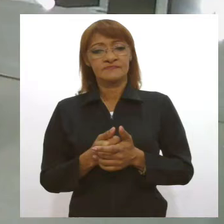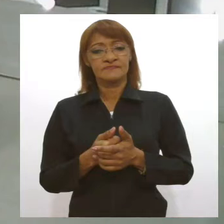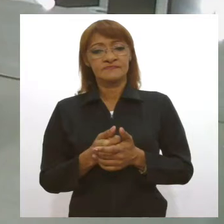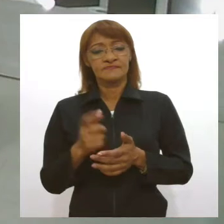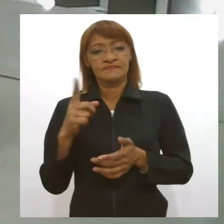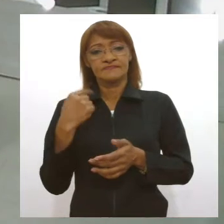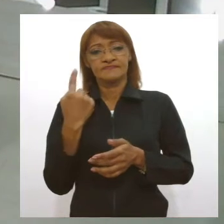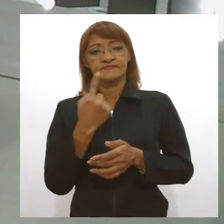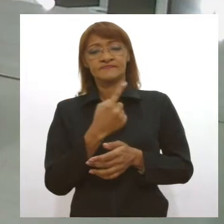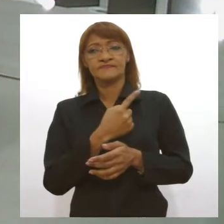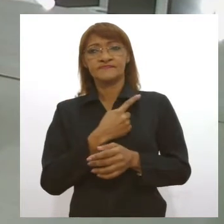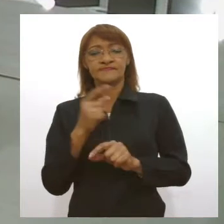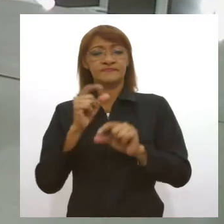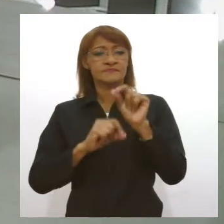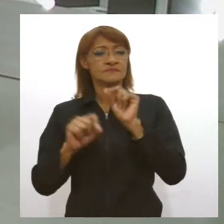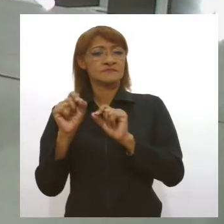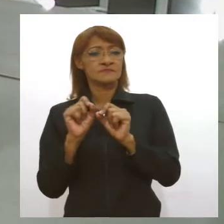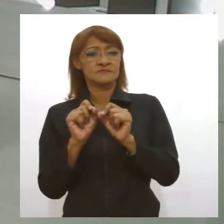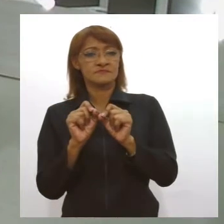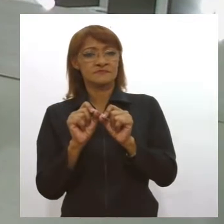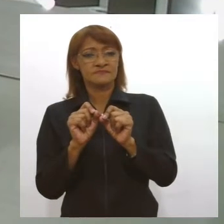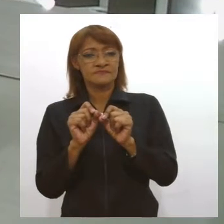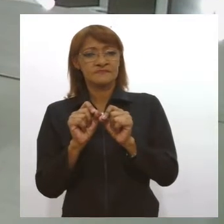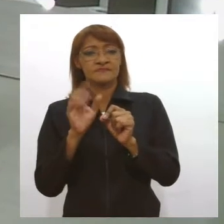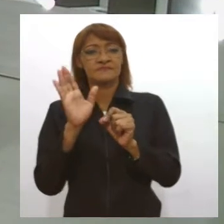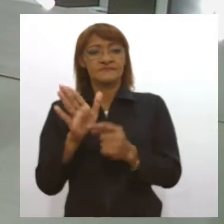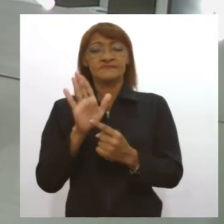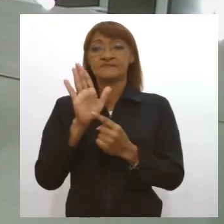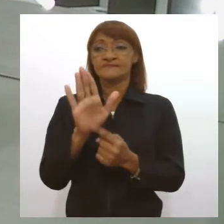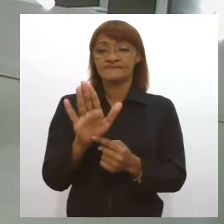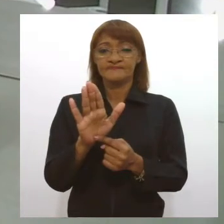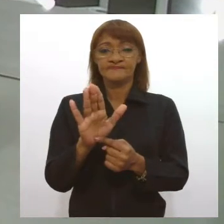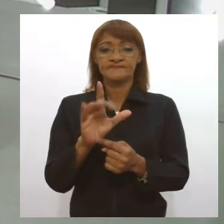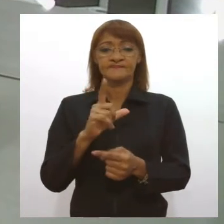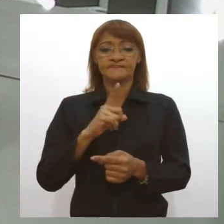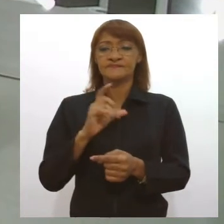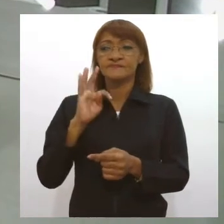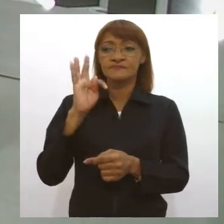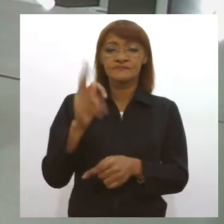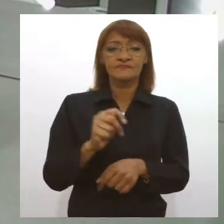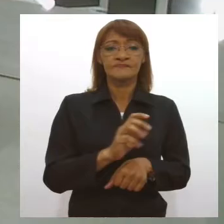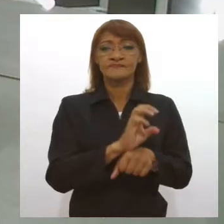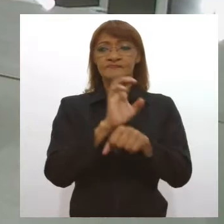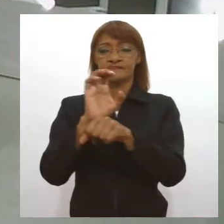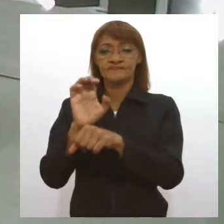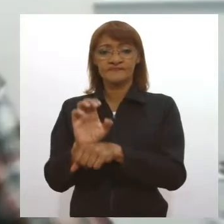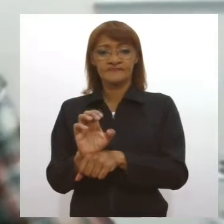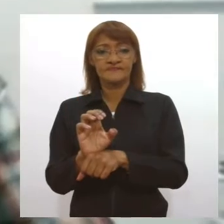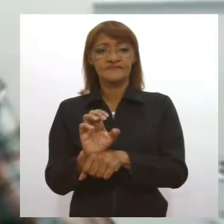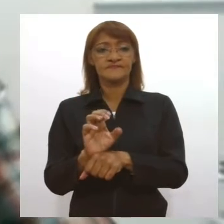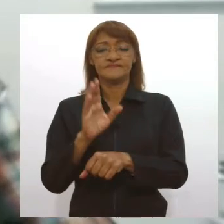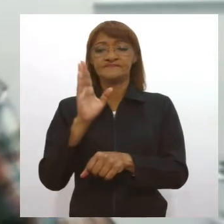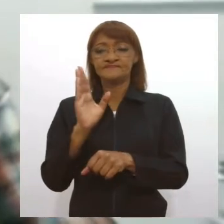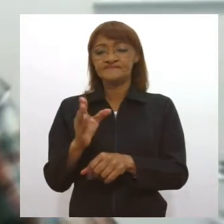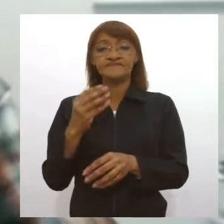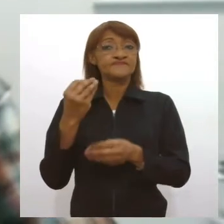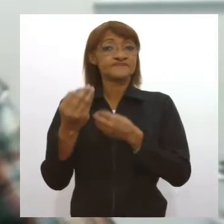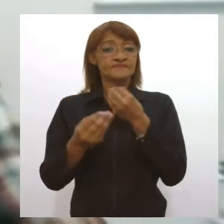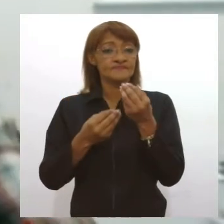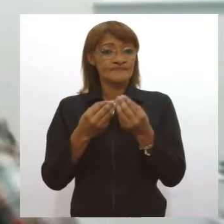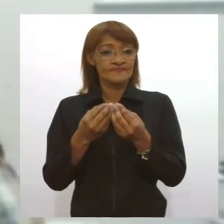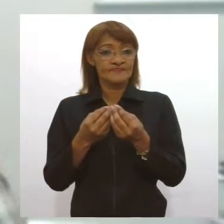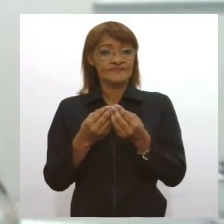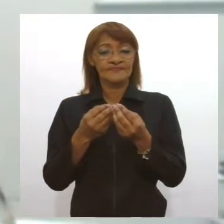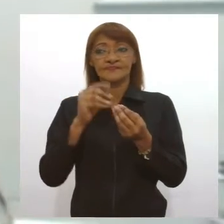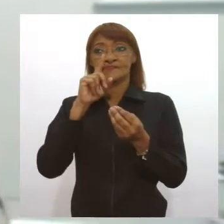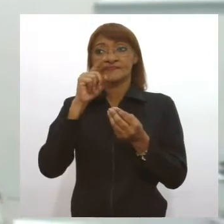aleatorização, né? Umas amostras aleatórias de todo o Estado para não ficar somente com as amostras da Grande